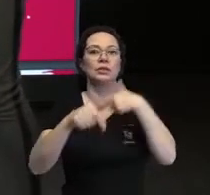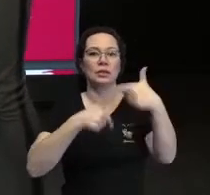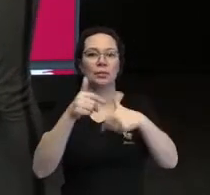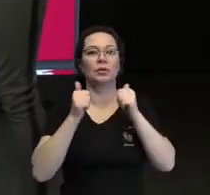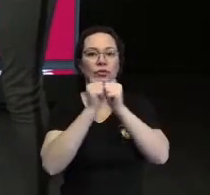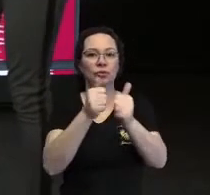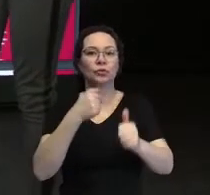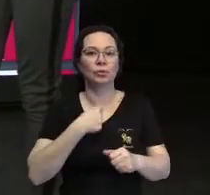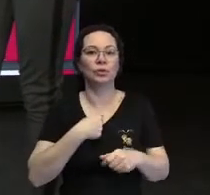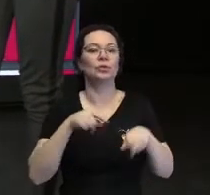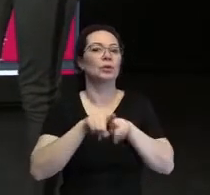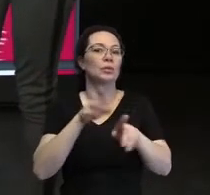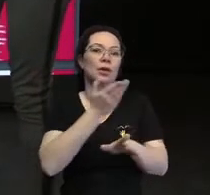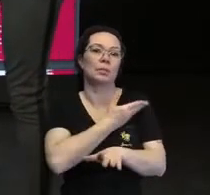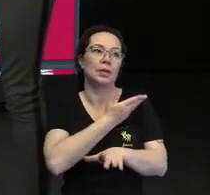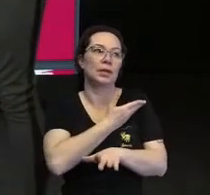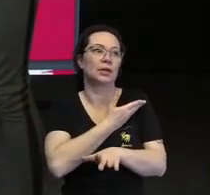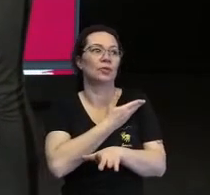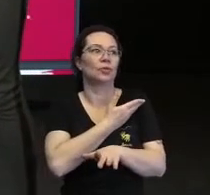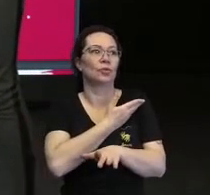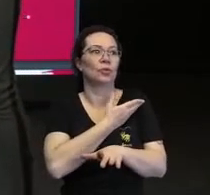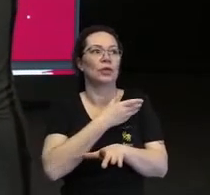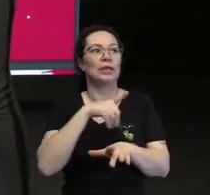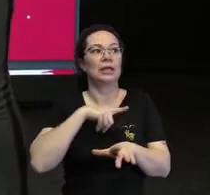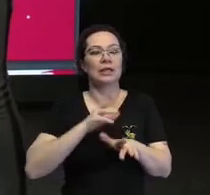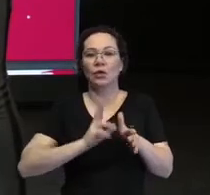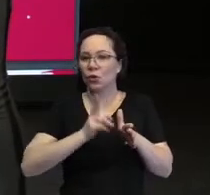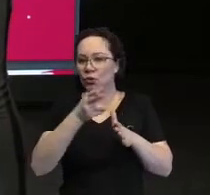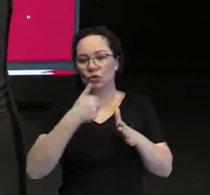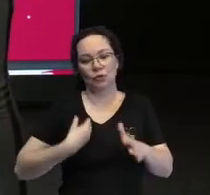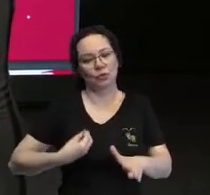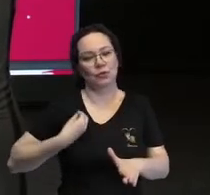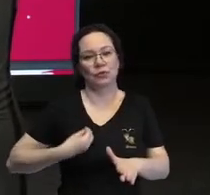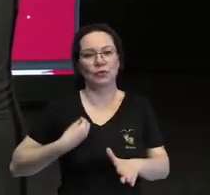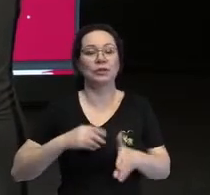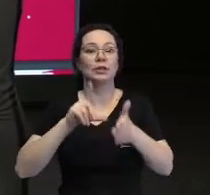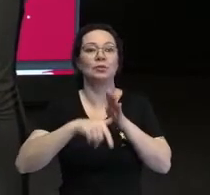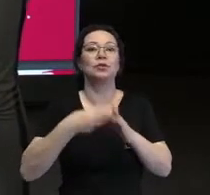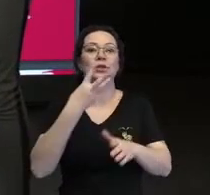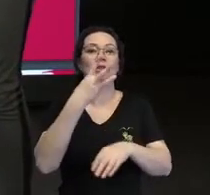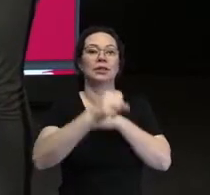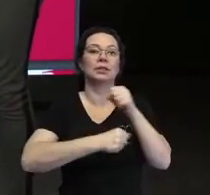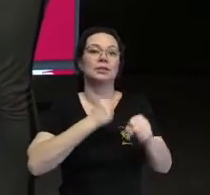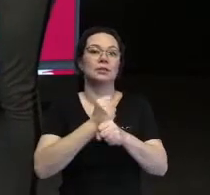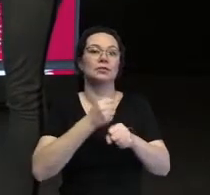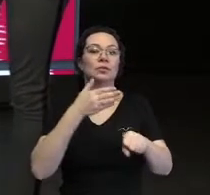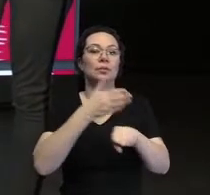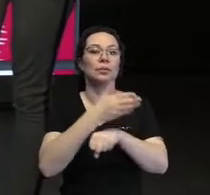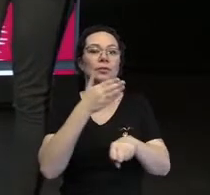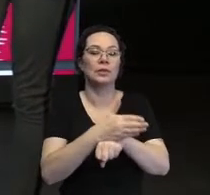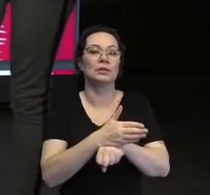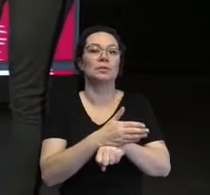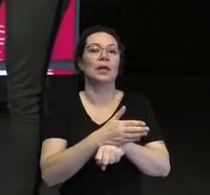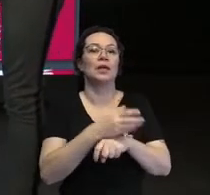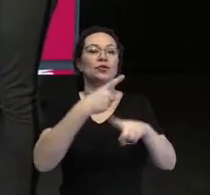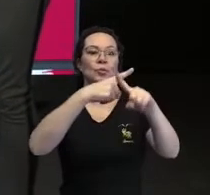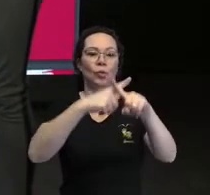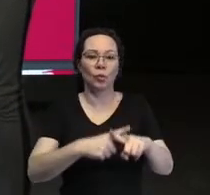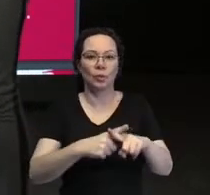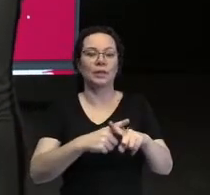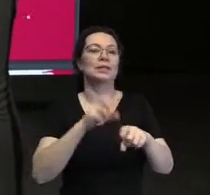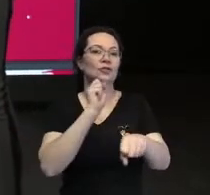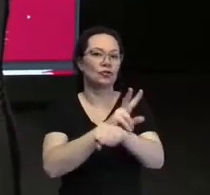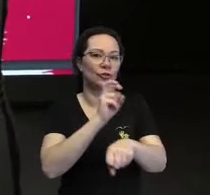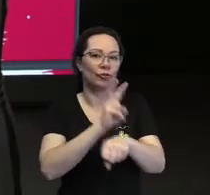comigo e amigos que eu fiz e tenho até hoje. Após três anos, eu participei de um processo seletivo de